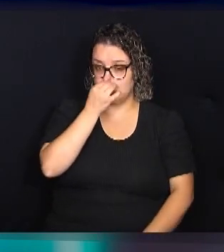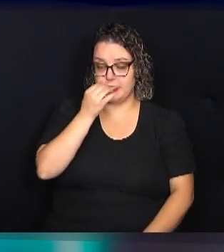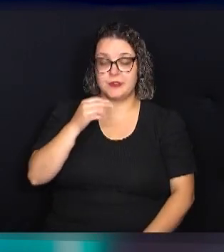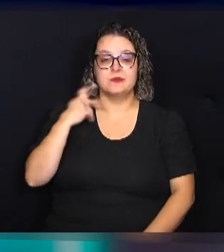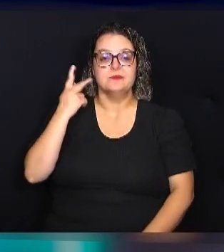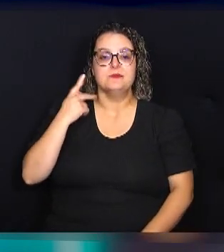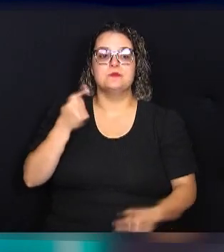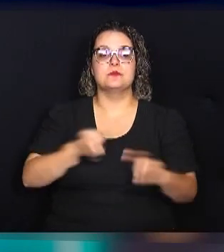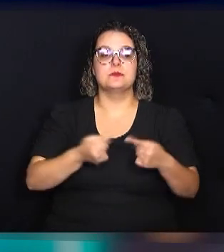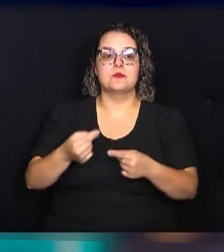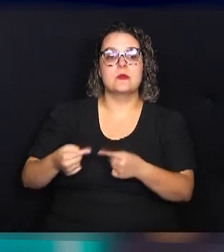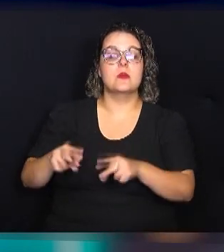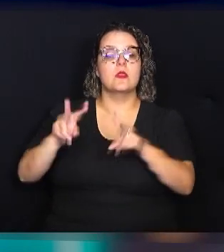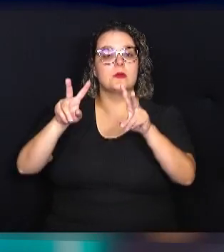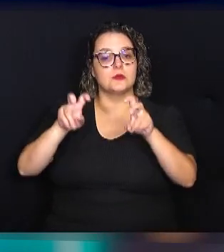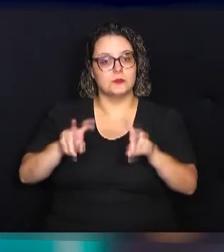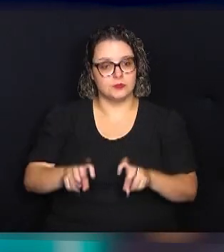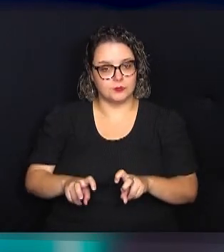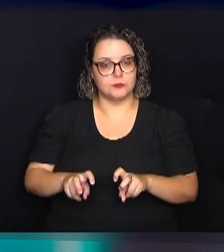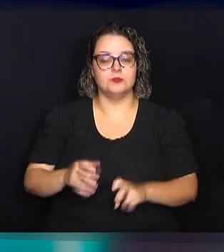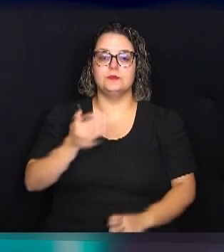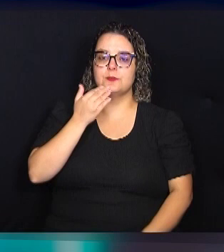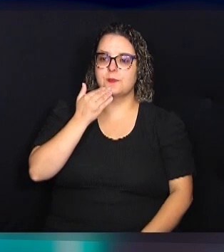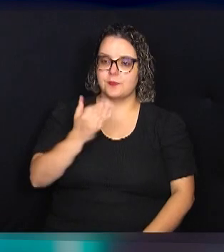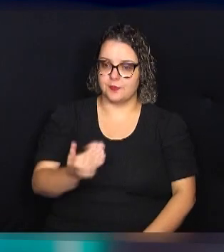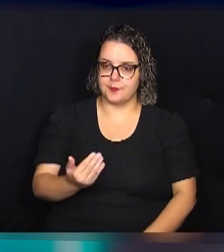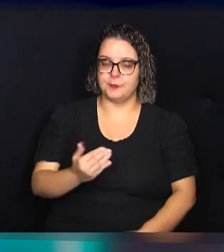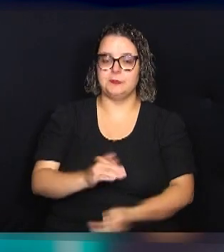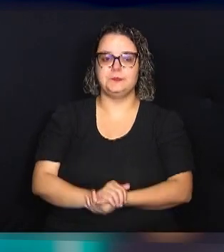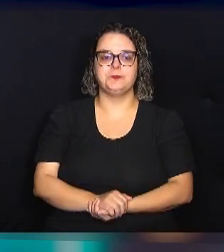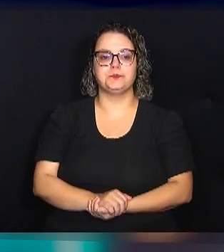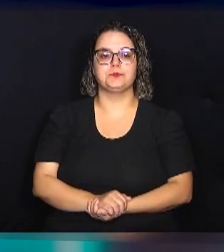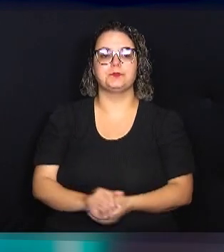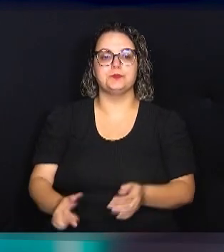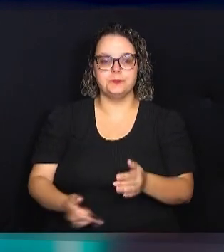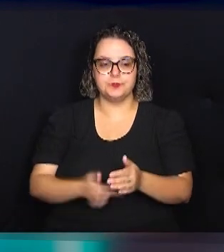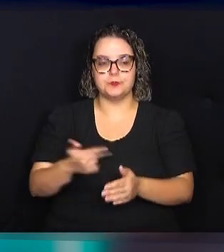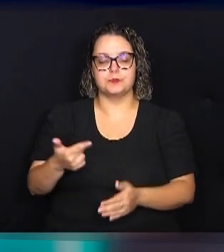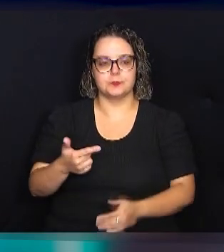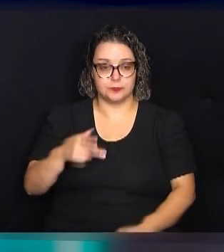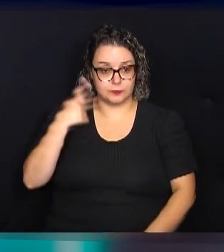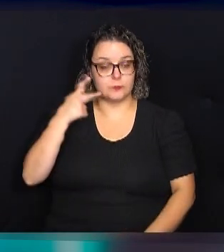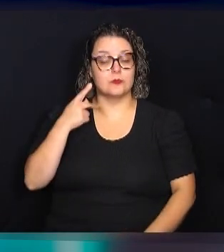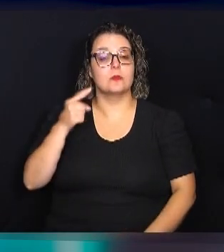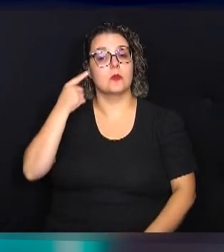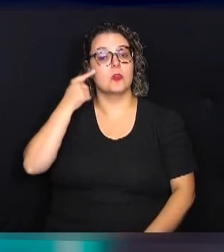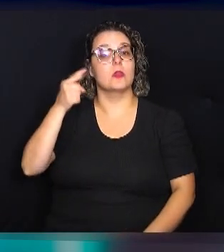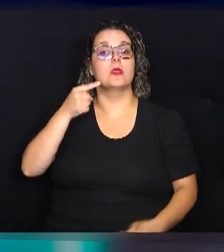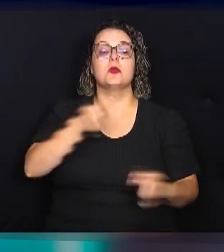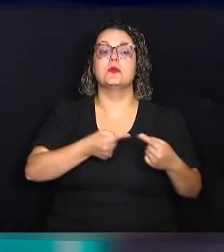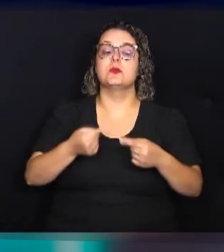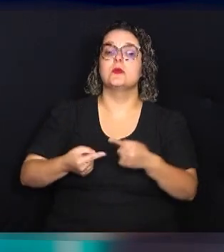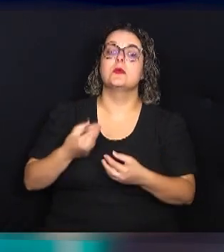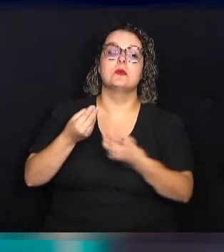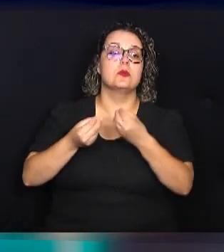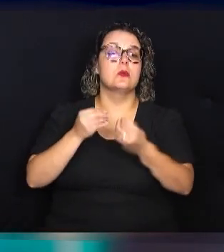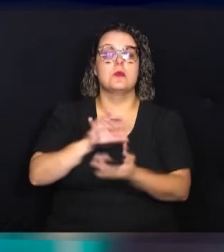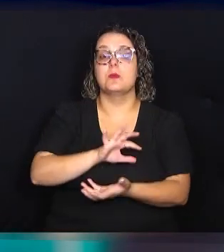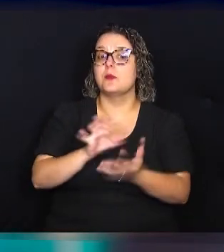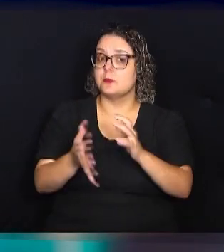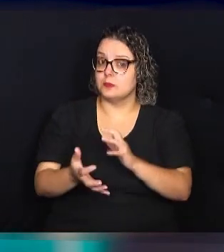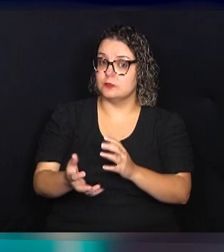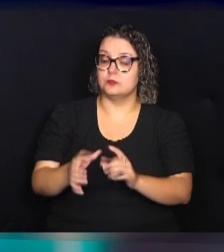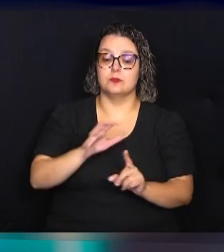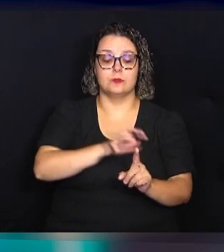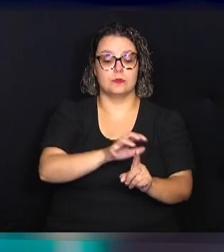debatem os temas por eles solicitados. Segundo o vereador, a ideia é discutir como a reforma vai impactar a vida do